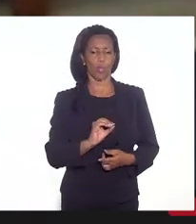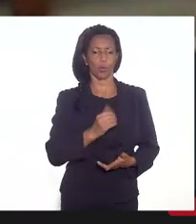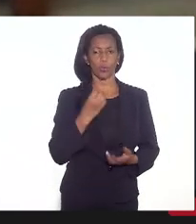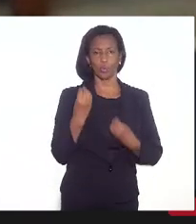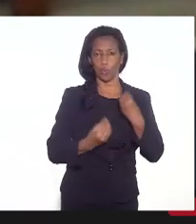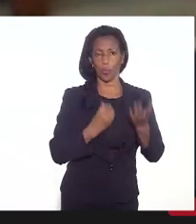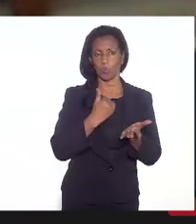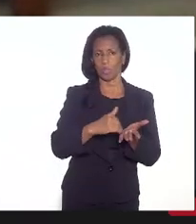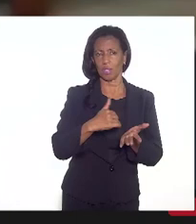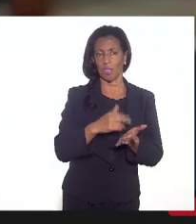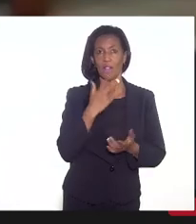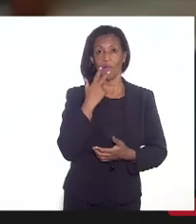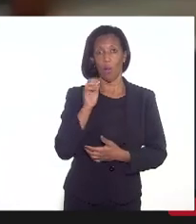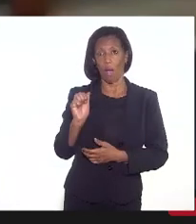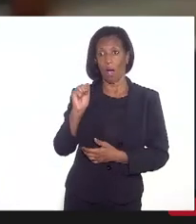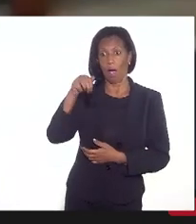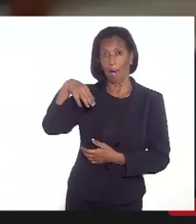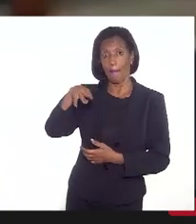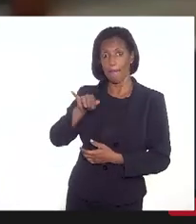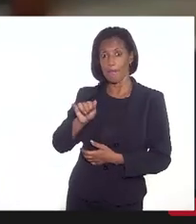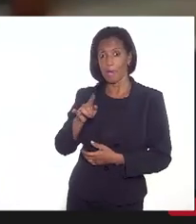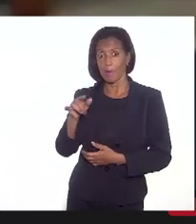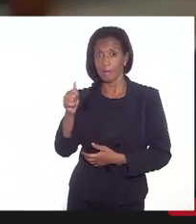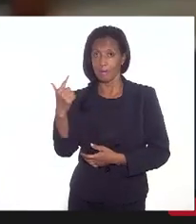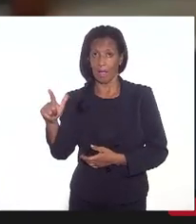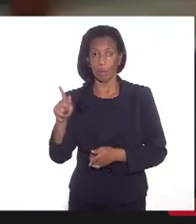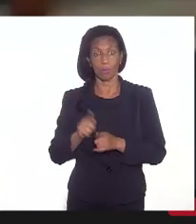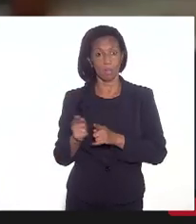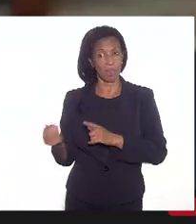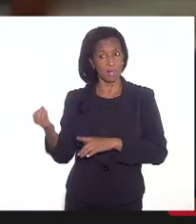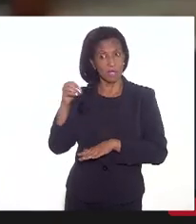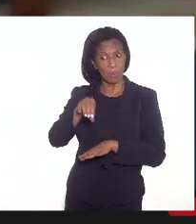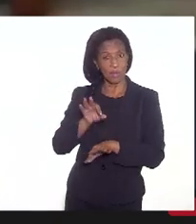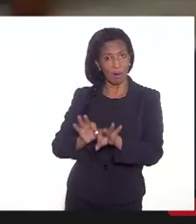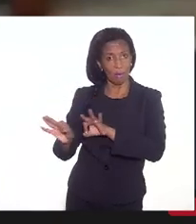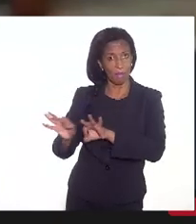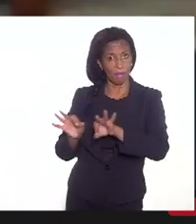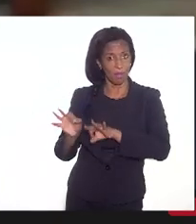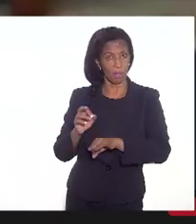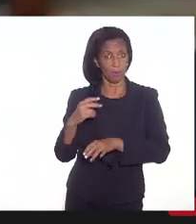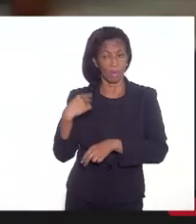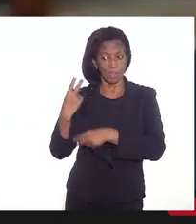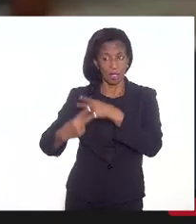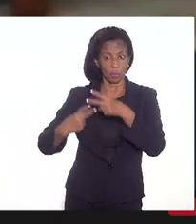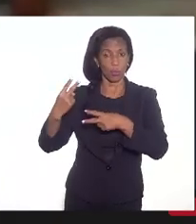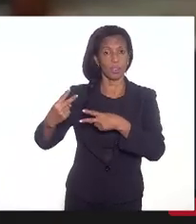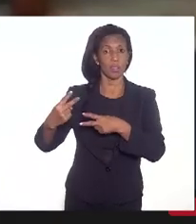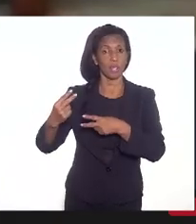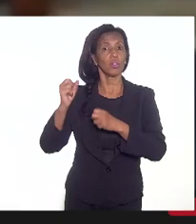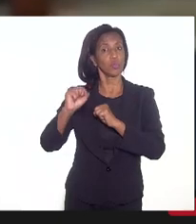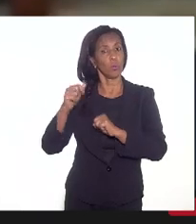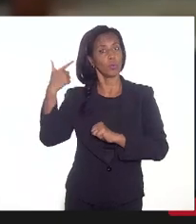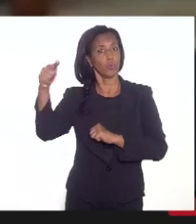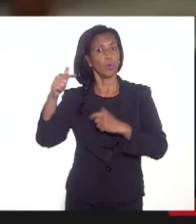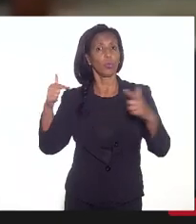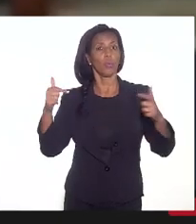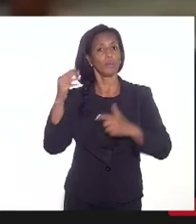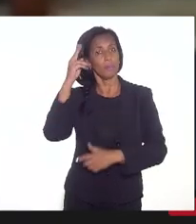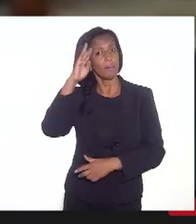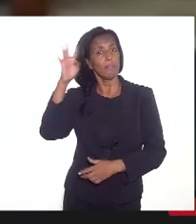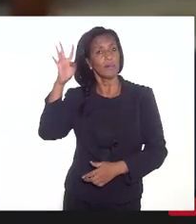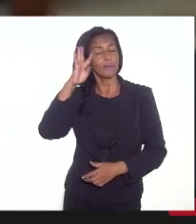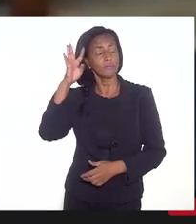secretário aqui mencionou, ambiental, se não entrar no plano, daqui a dois anos, evidentemente, pode, inclusive, outras coisas serem pensadas